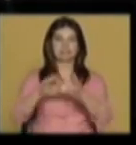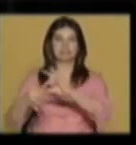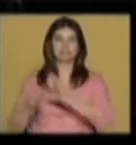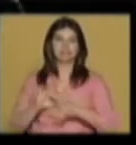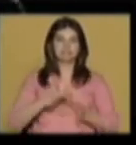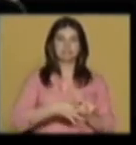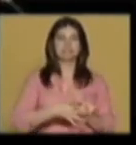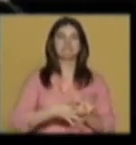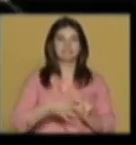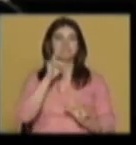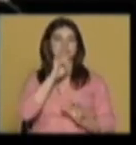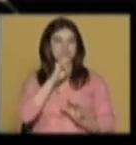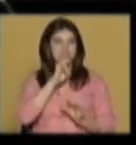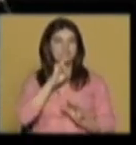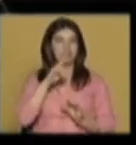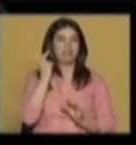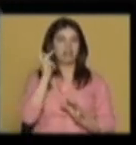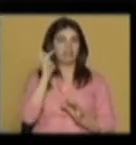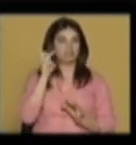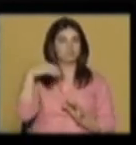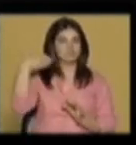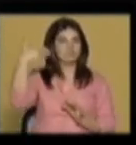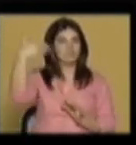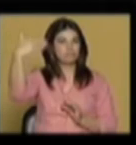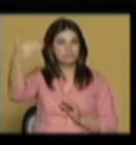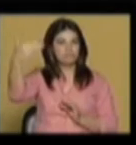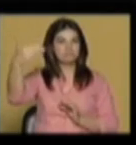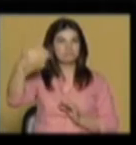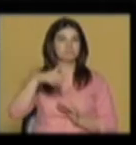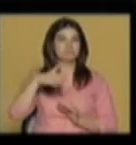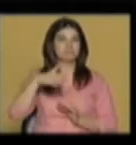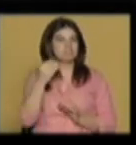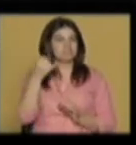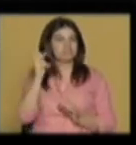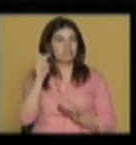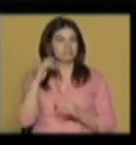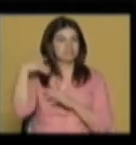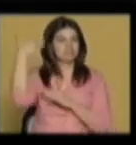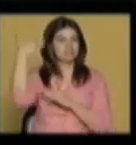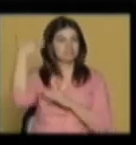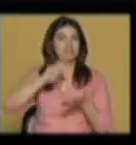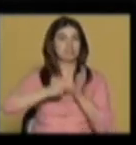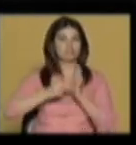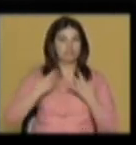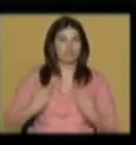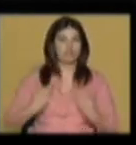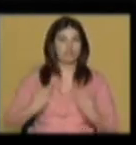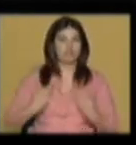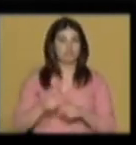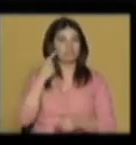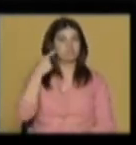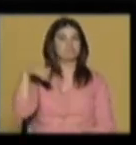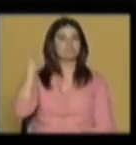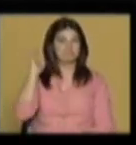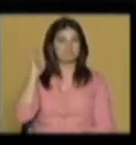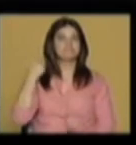Provavelmente dentro de algumas décadas, talvez um pouco mais, as tecnologias atuais serão consideradas uma